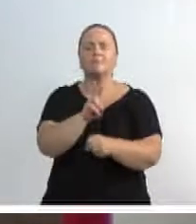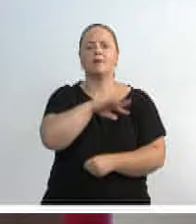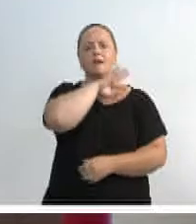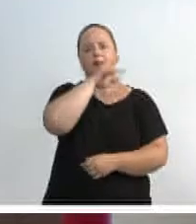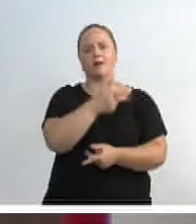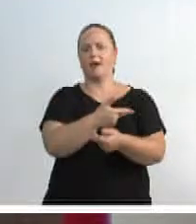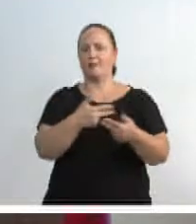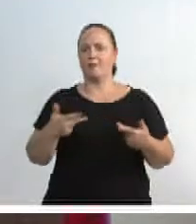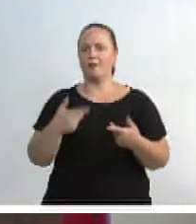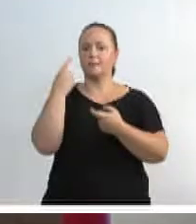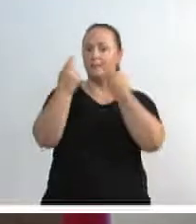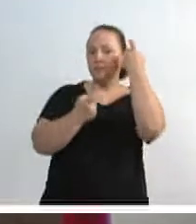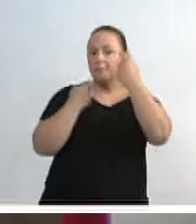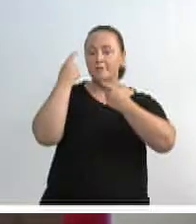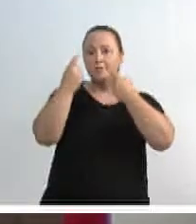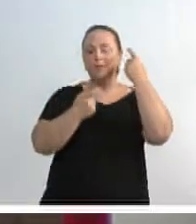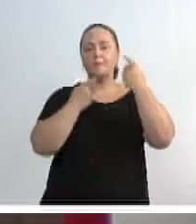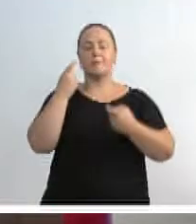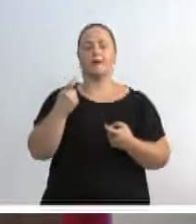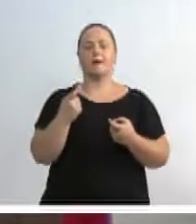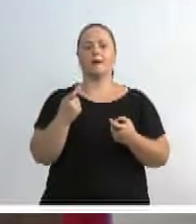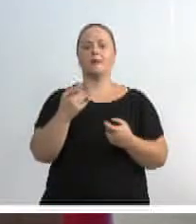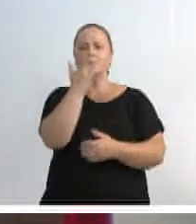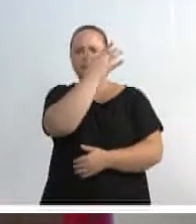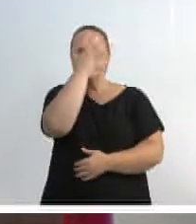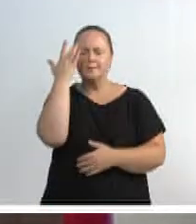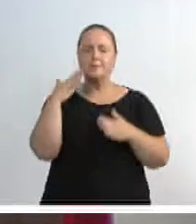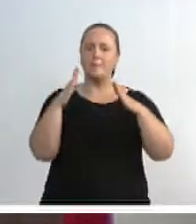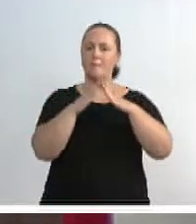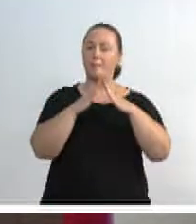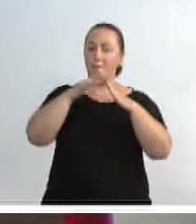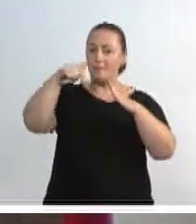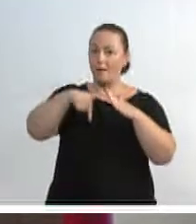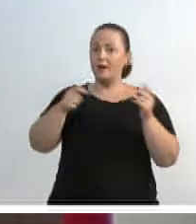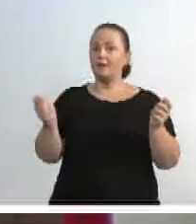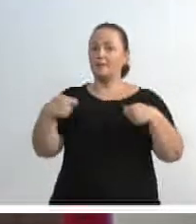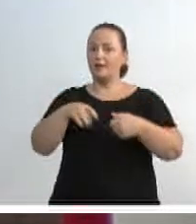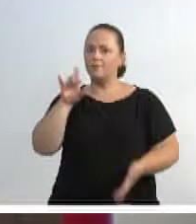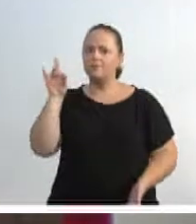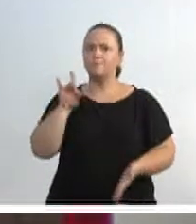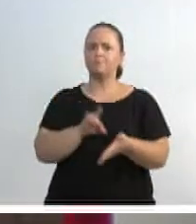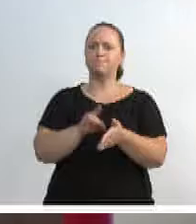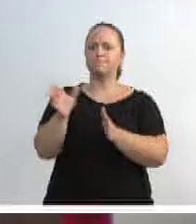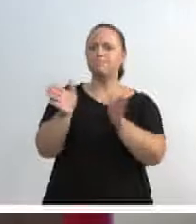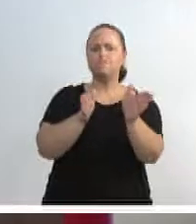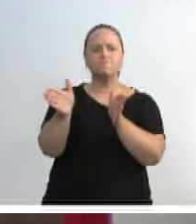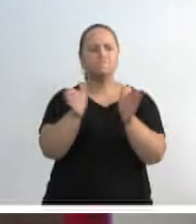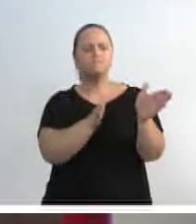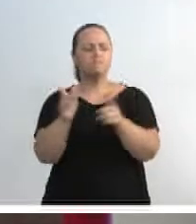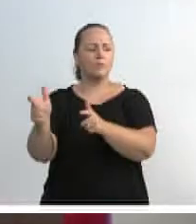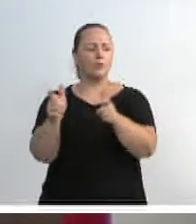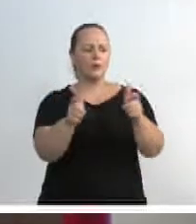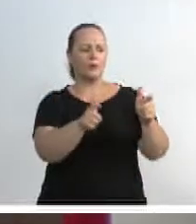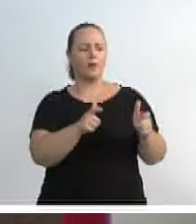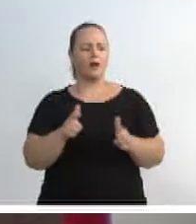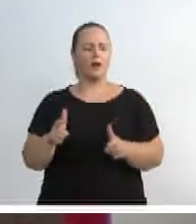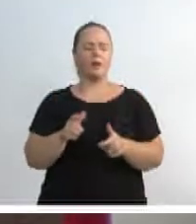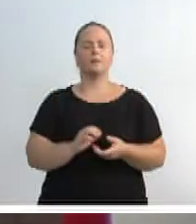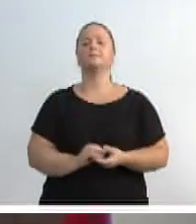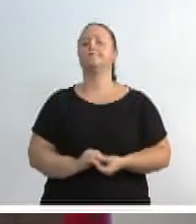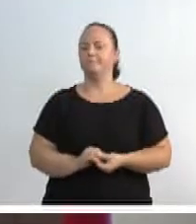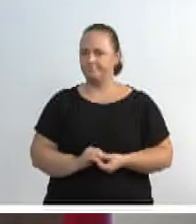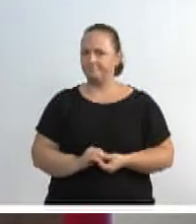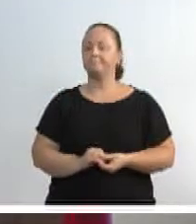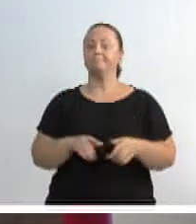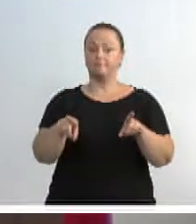preocupar com que todos os seus habitantes tenham condições de verdade de circularem, de transitarem por todos os seus espaços, incluindo as pessoas